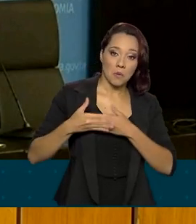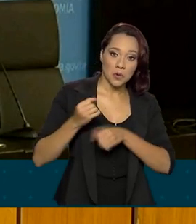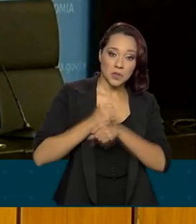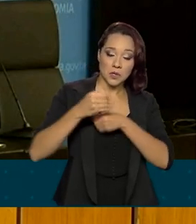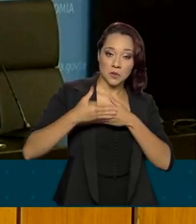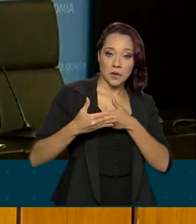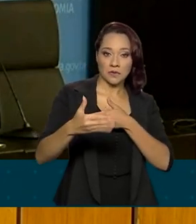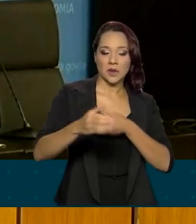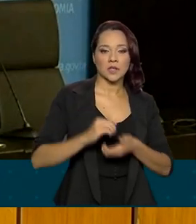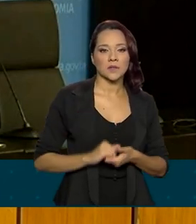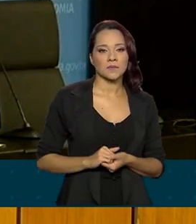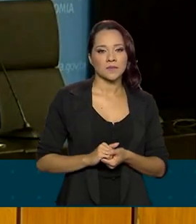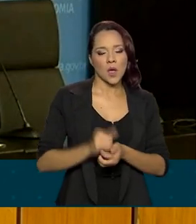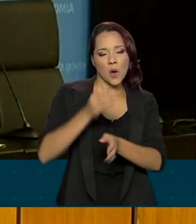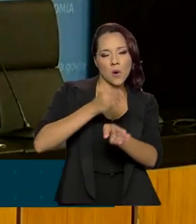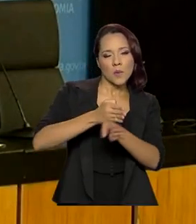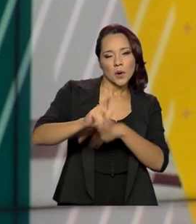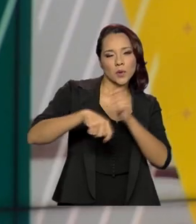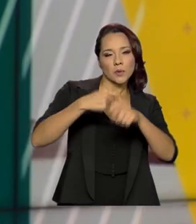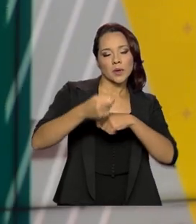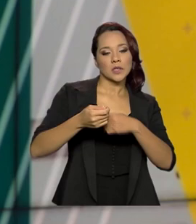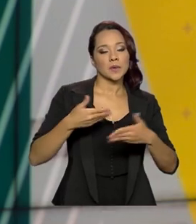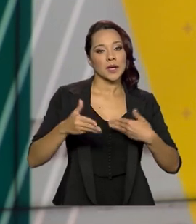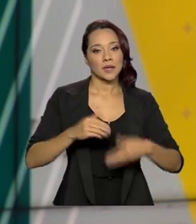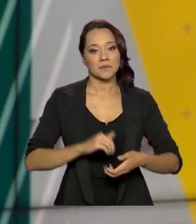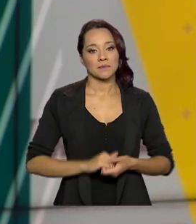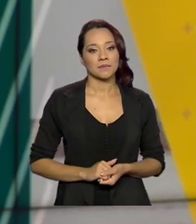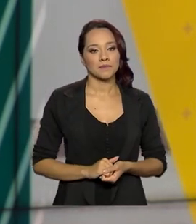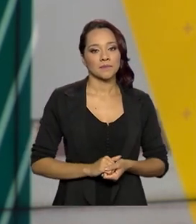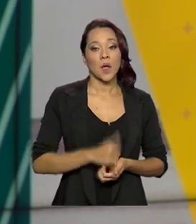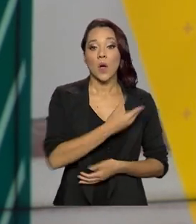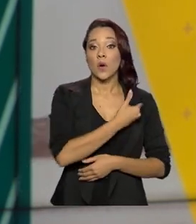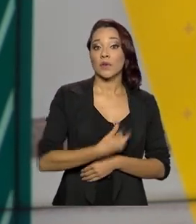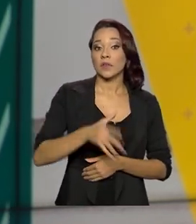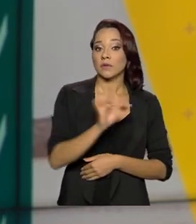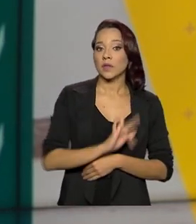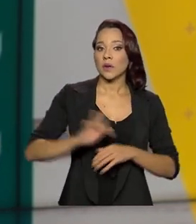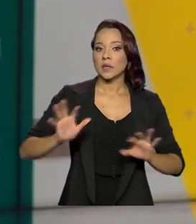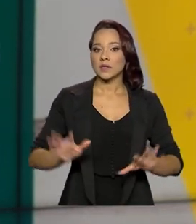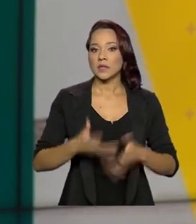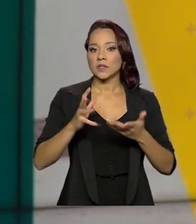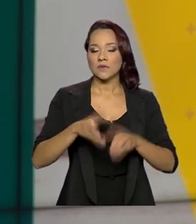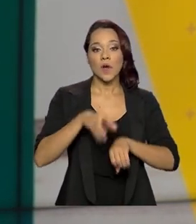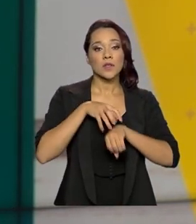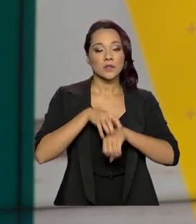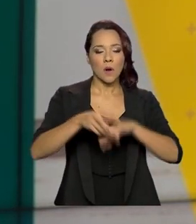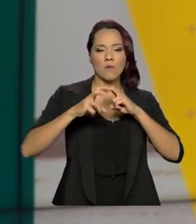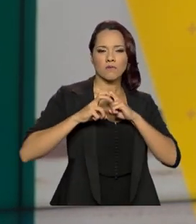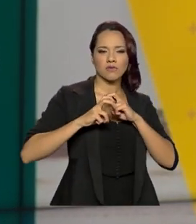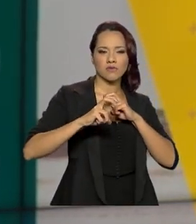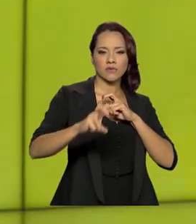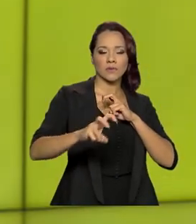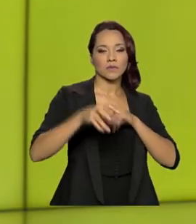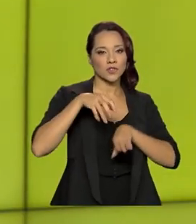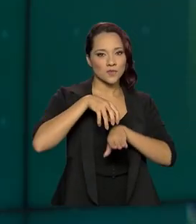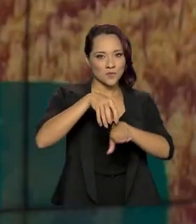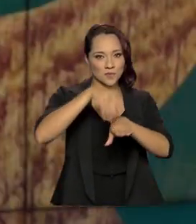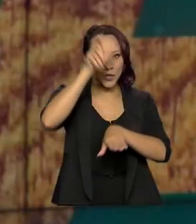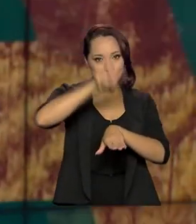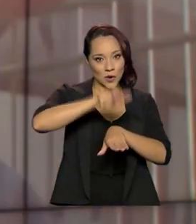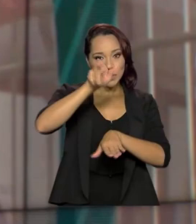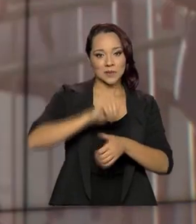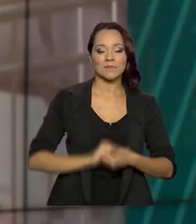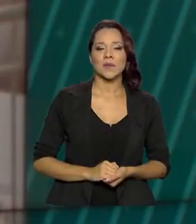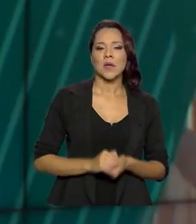anos, rumo à economia de mercado. O governo federal quer incentivar o transporte ferroviário de passageiros. Uma